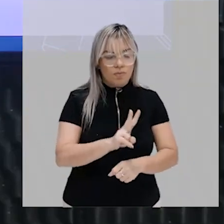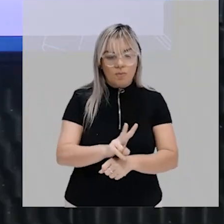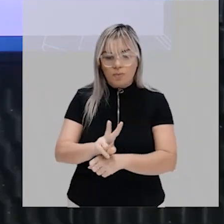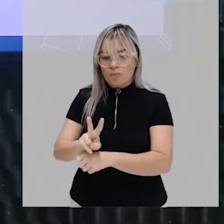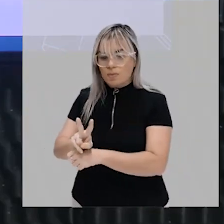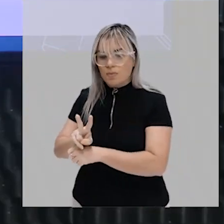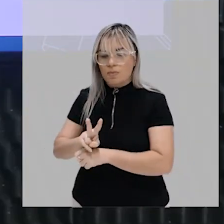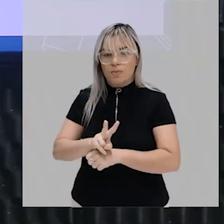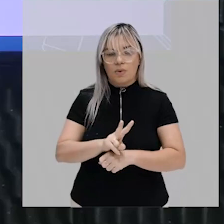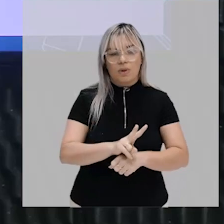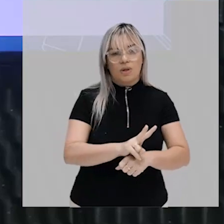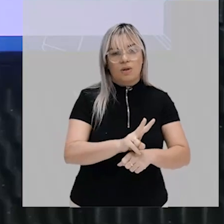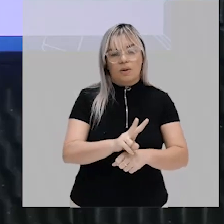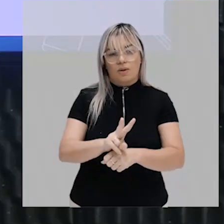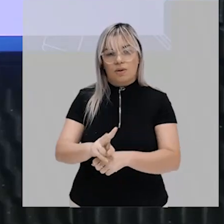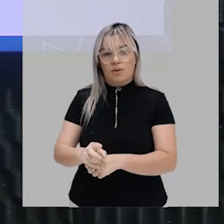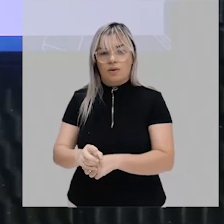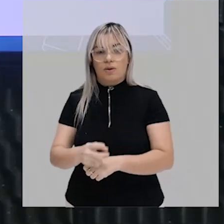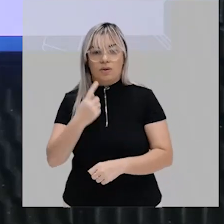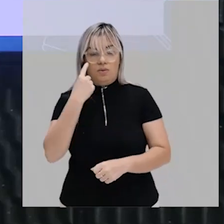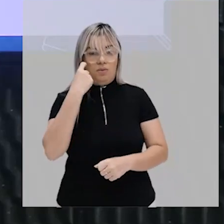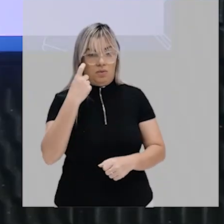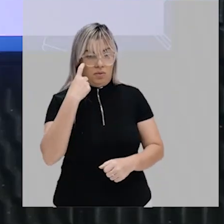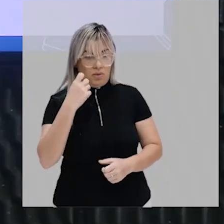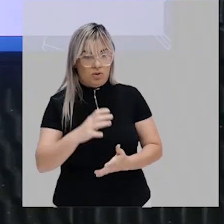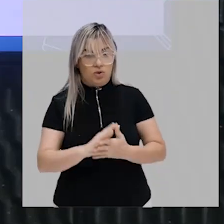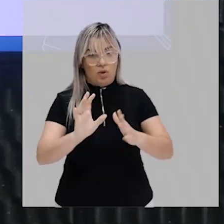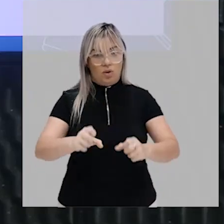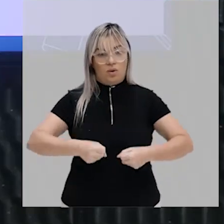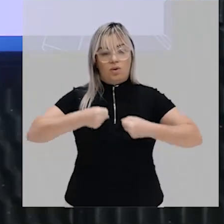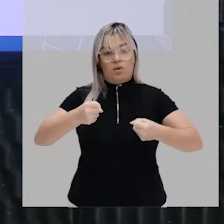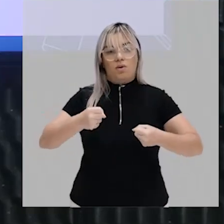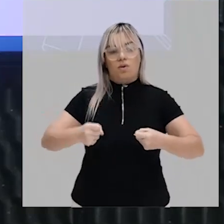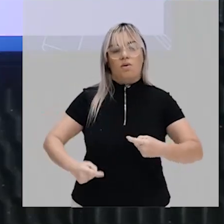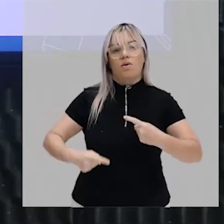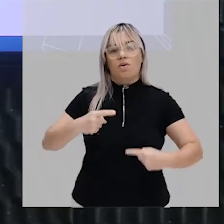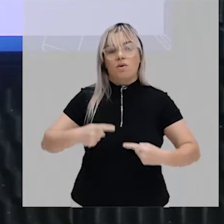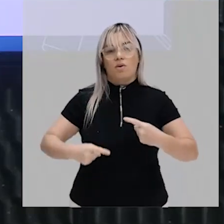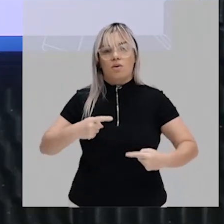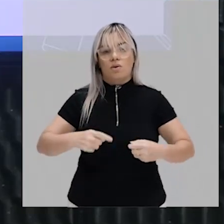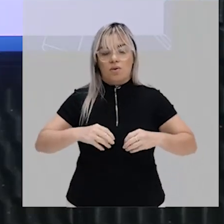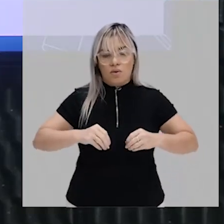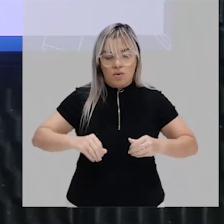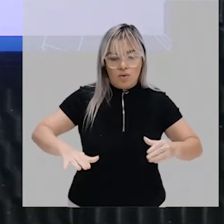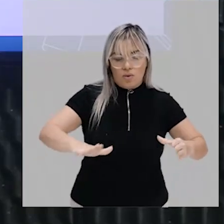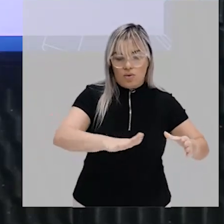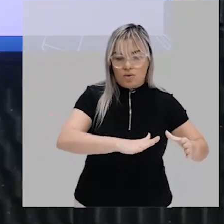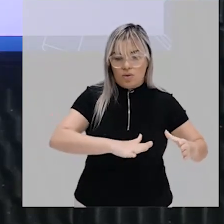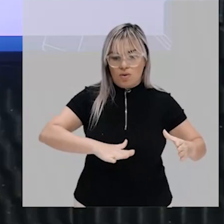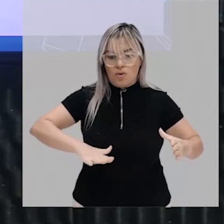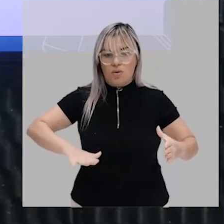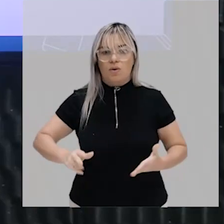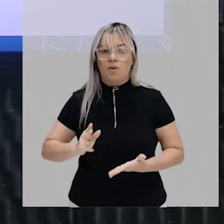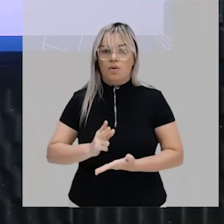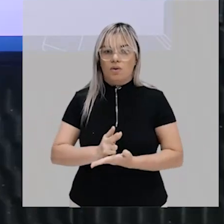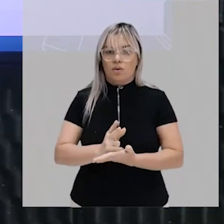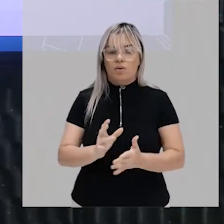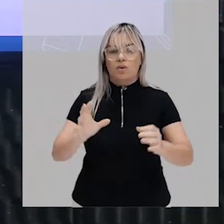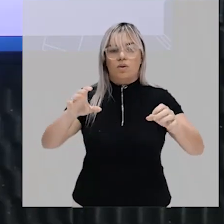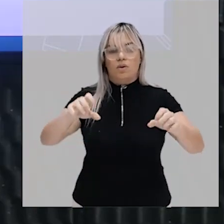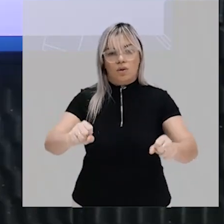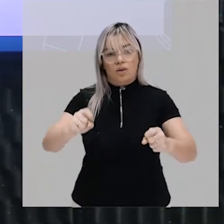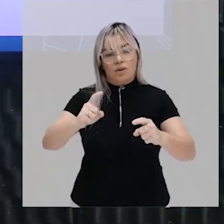interesse que é primeiramente de poder político de território manutenção do território e também econômico